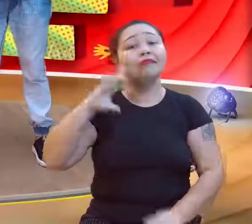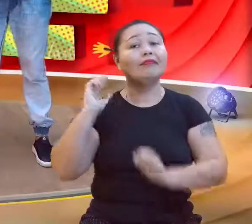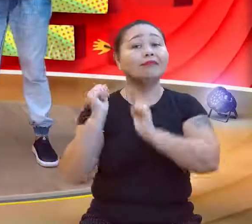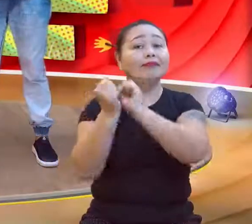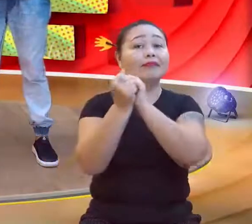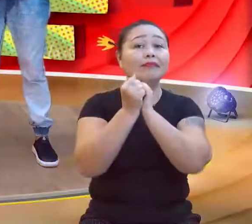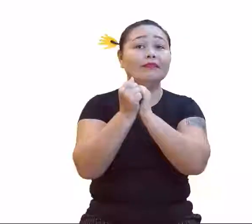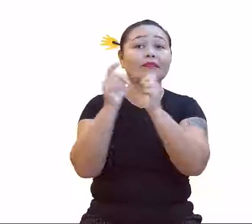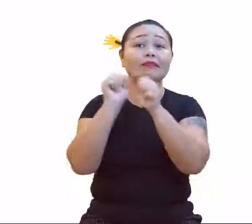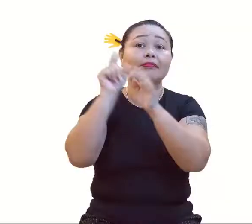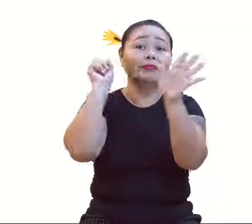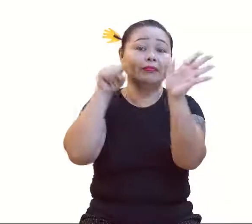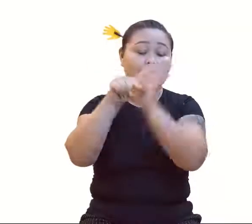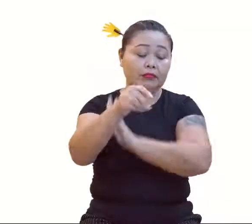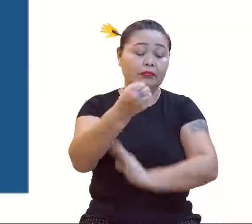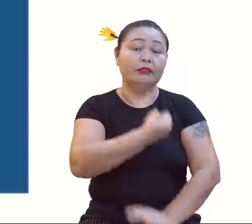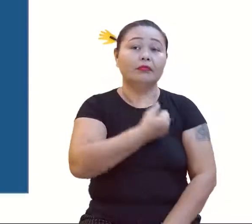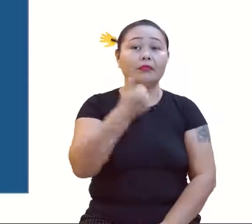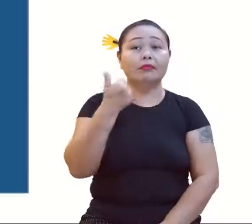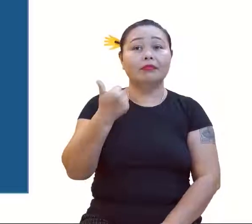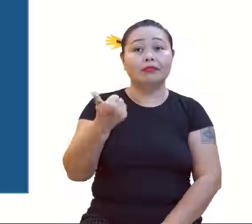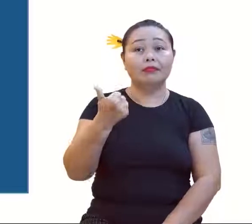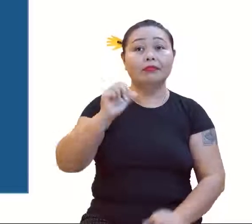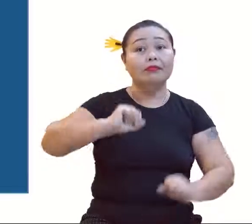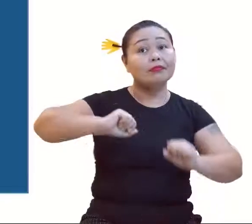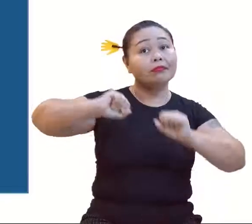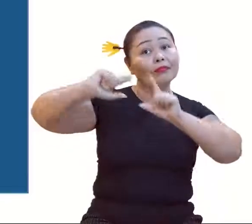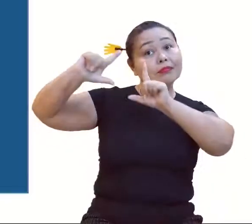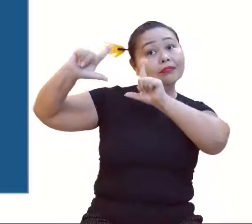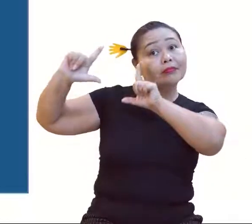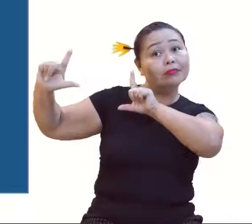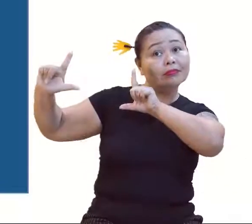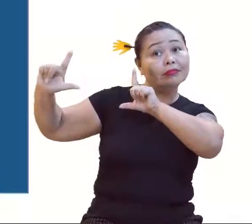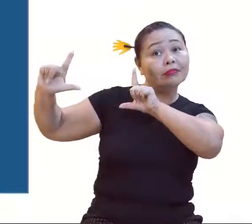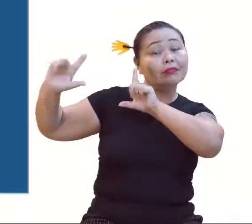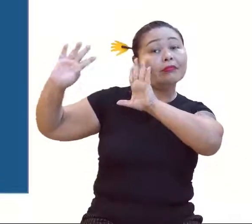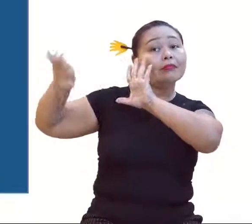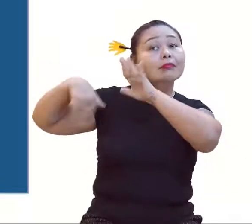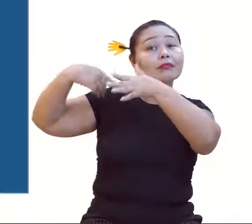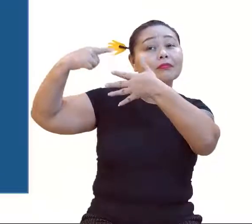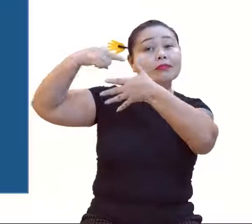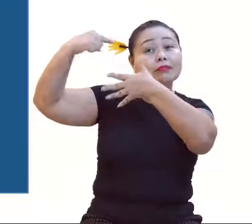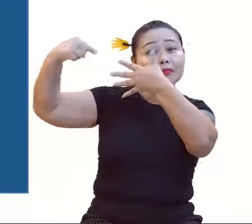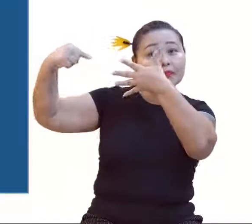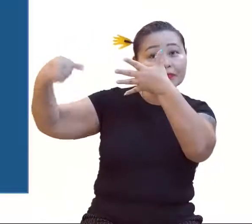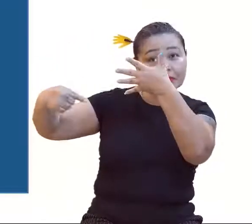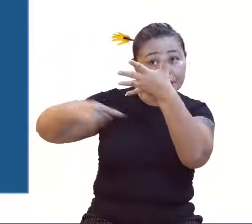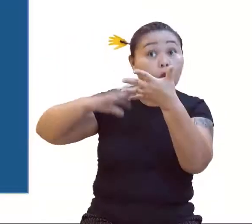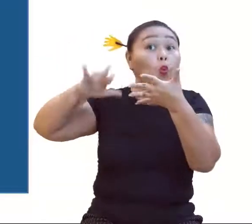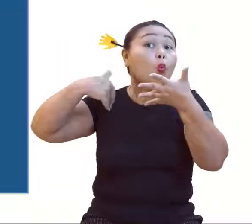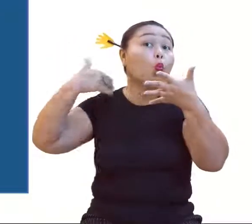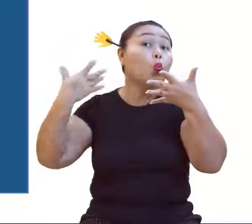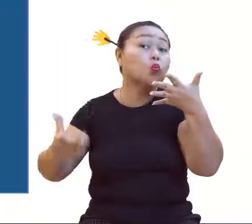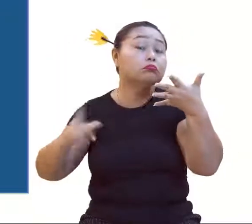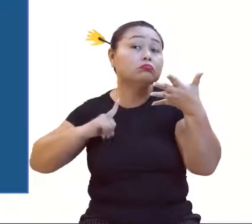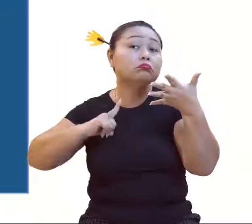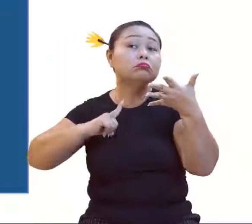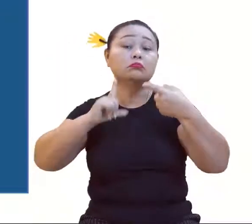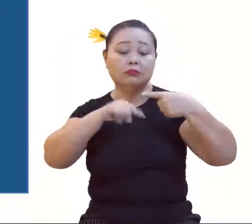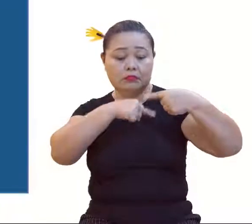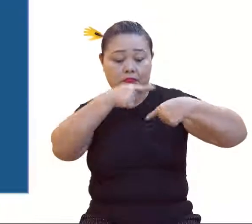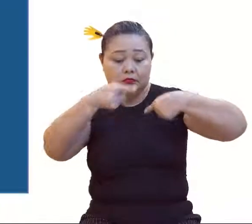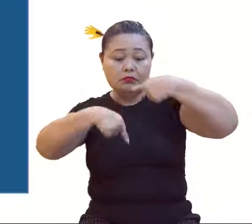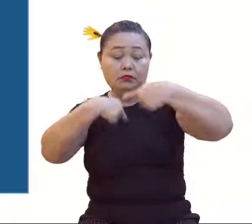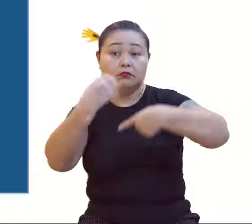vamos à pergunta de número 1. Olha lá, na telinha. Qual das sequências a seguir é a sequência dos